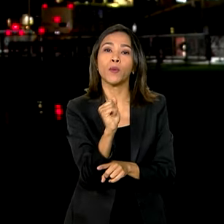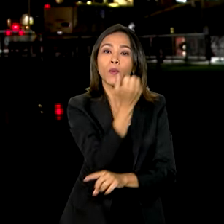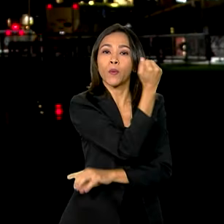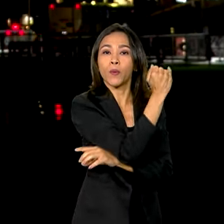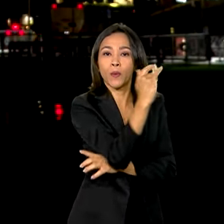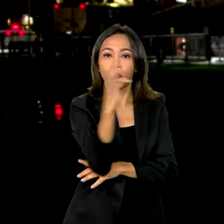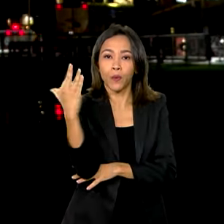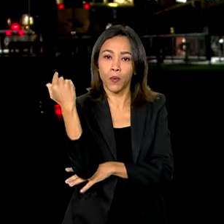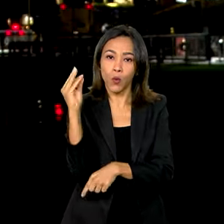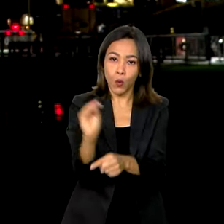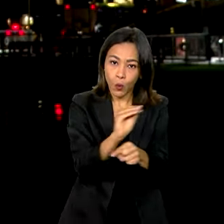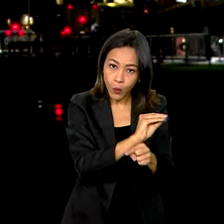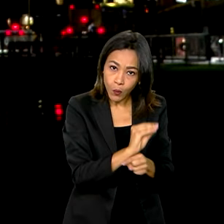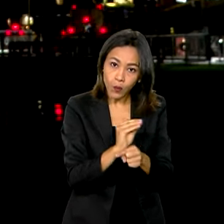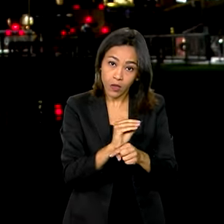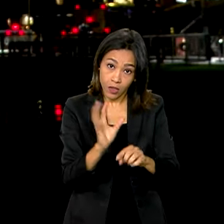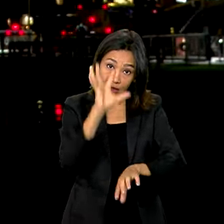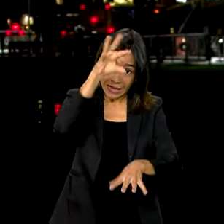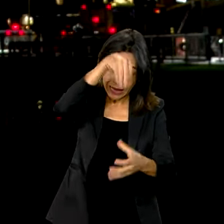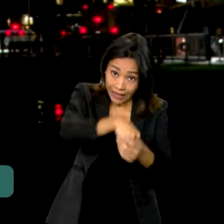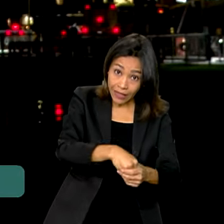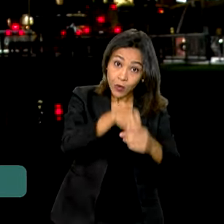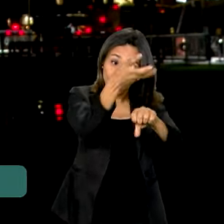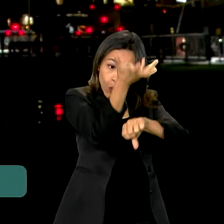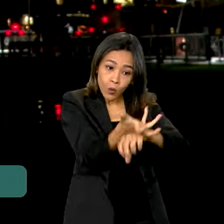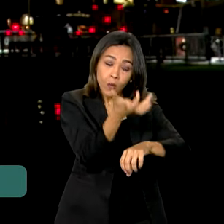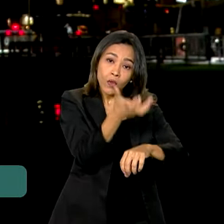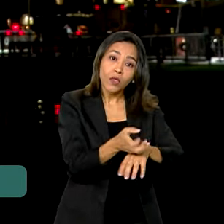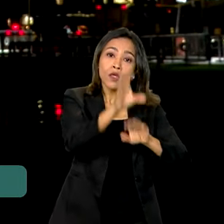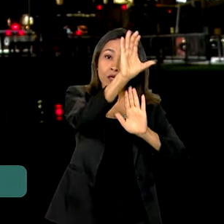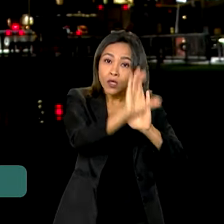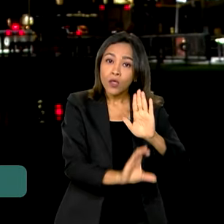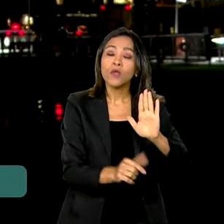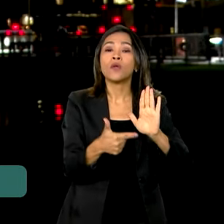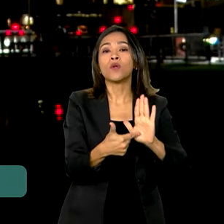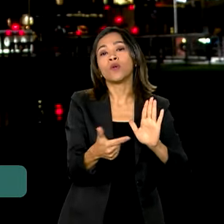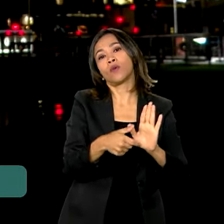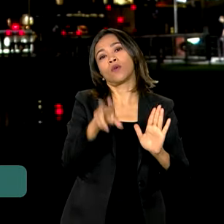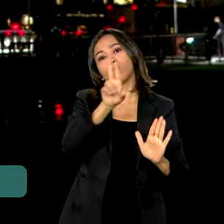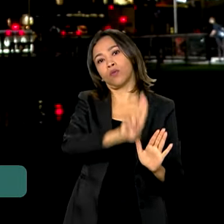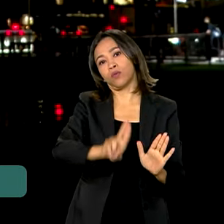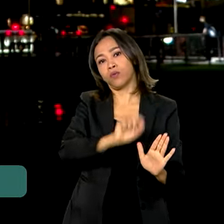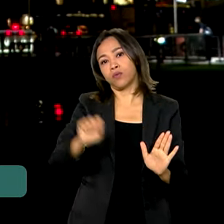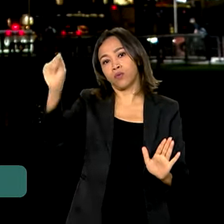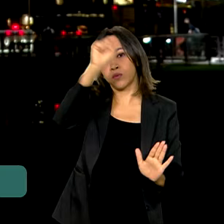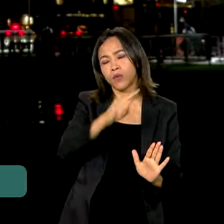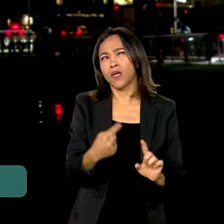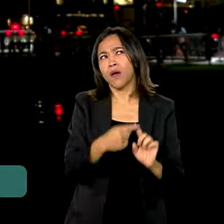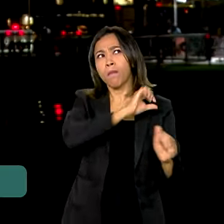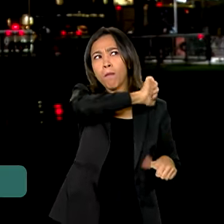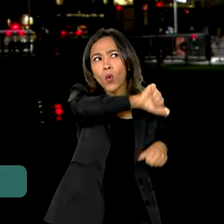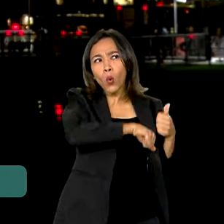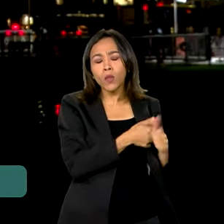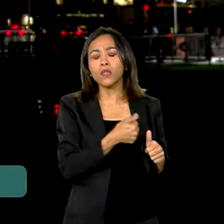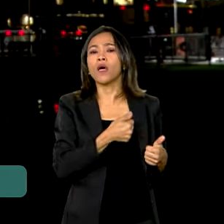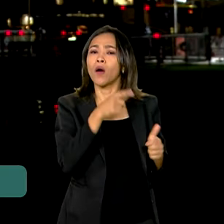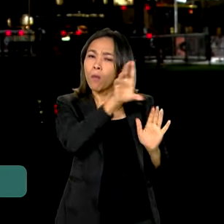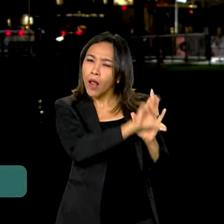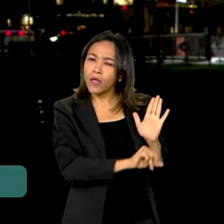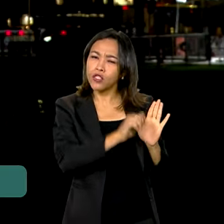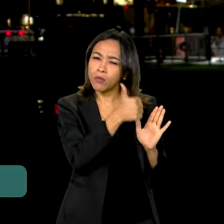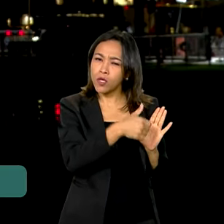instituições de ensino brasileira. A lei altera a Política Nacional de Educação Ambiental de 1999 e